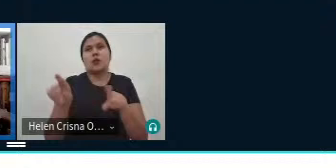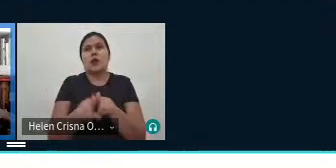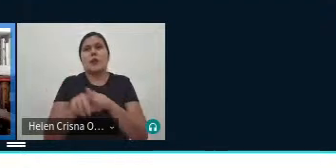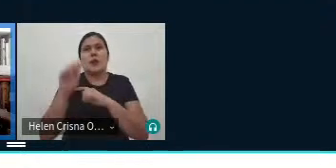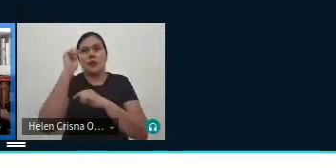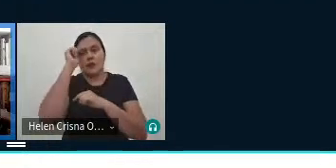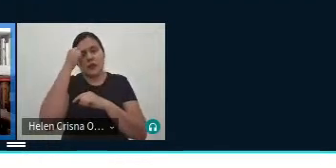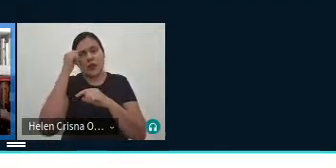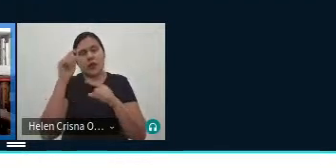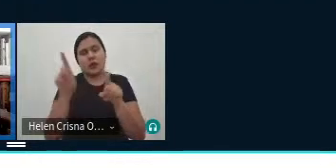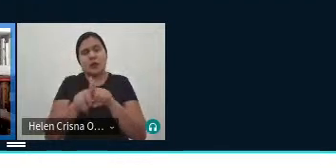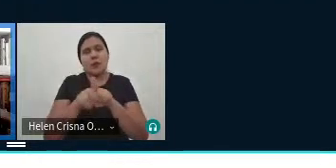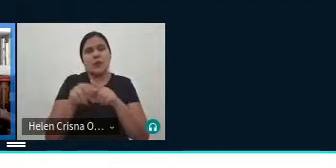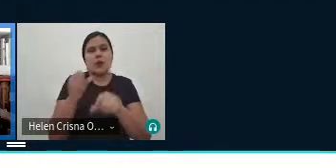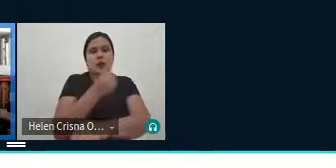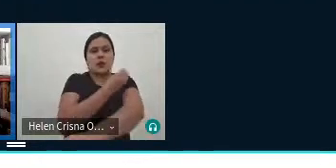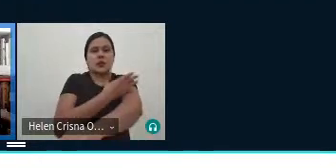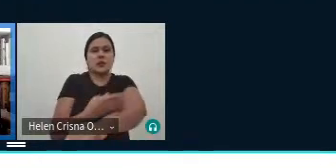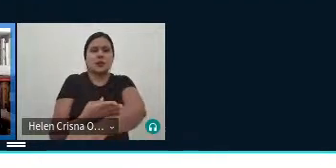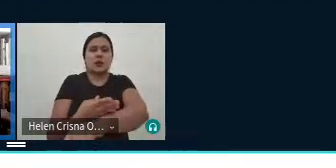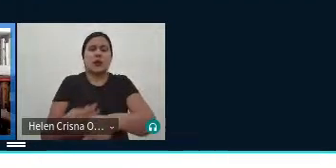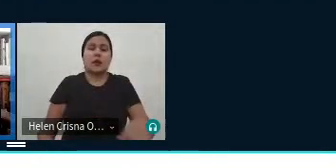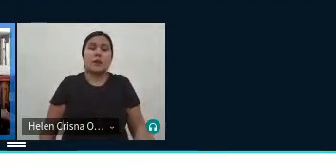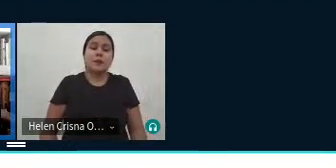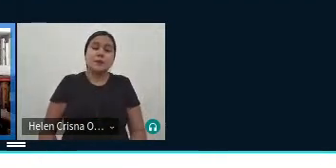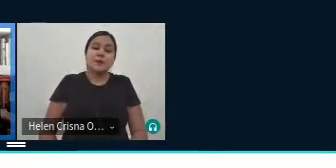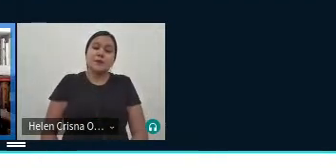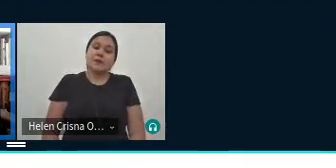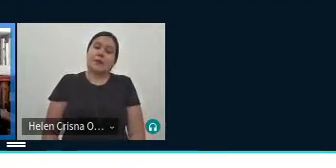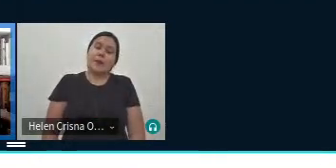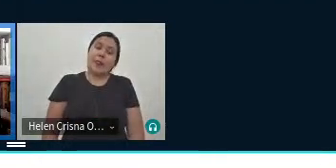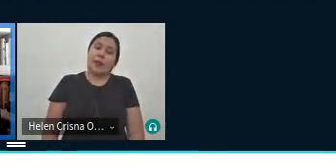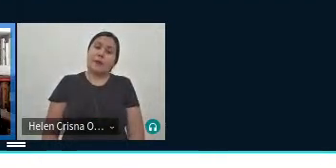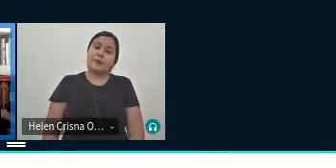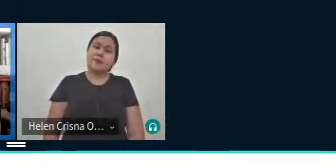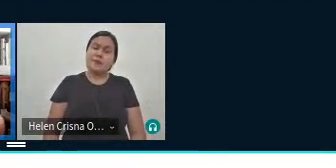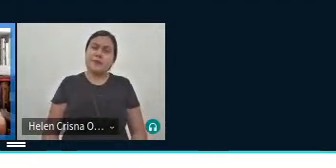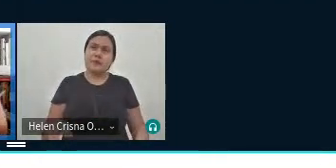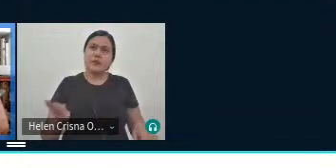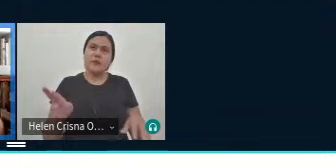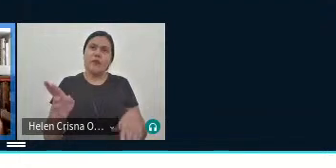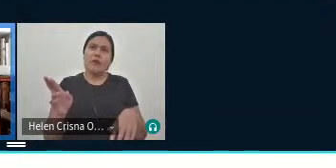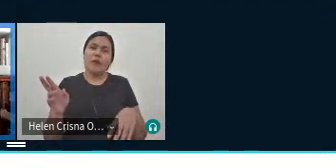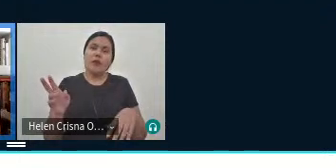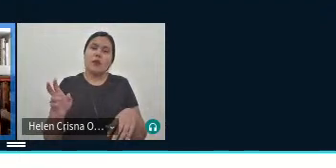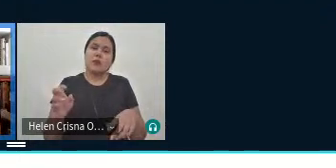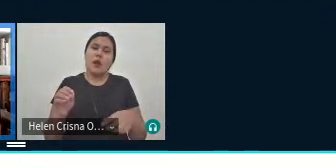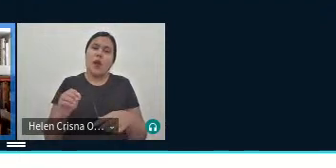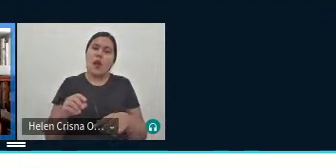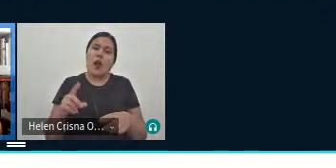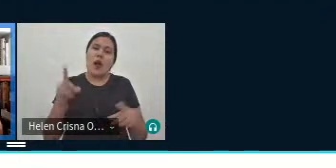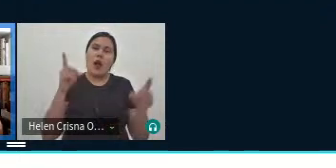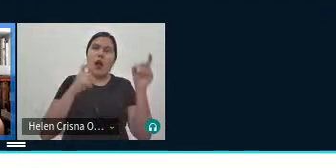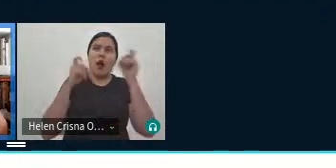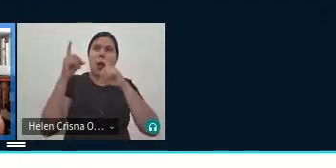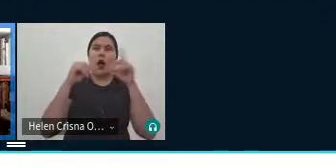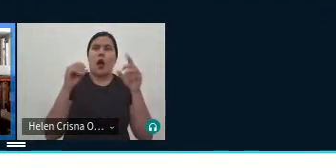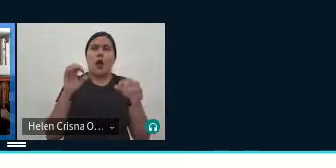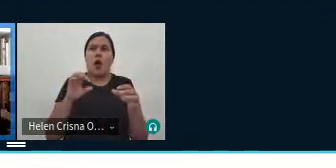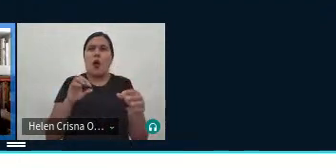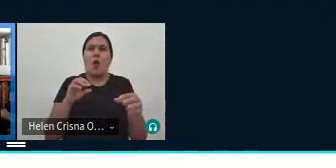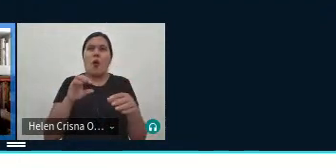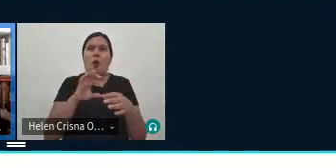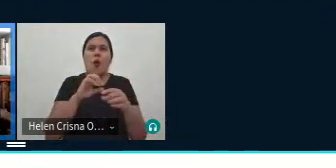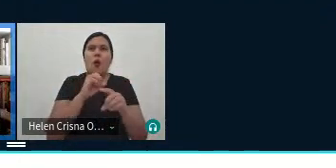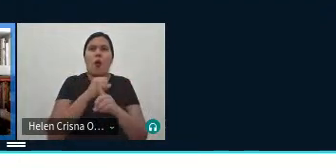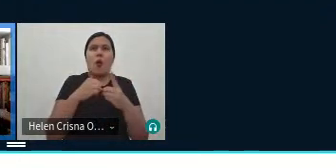expressão não branca né ela faz referência a uma expressão associada aos